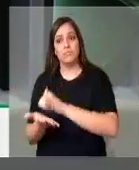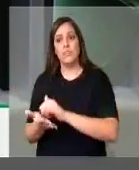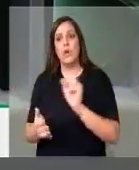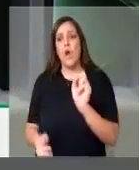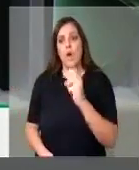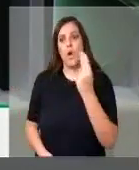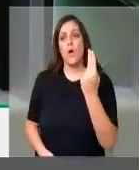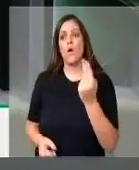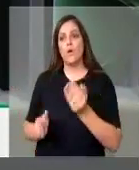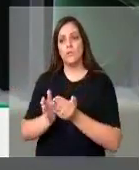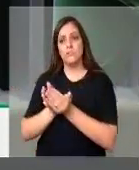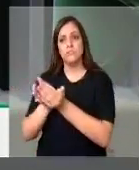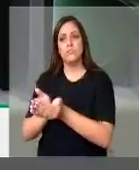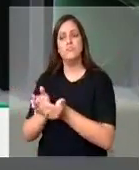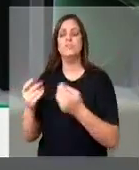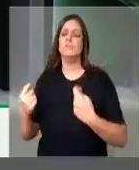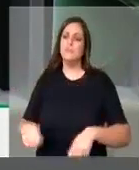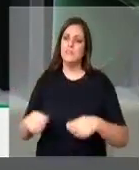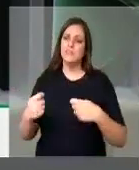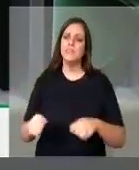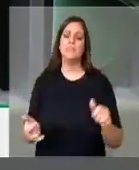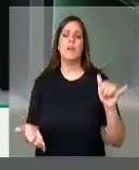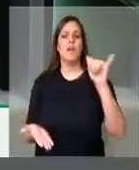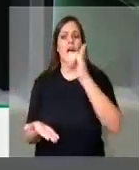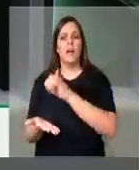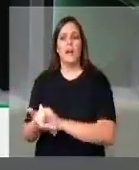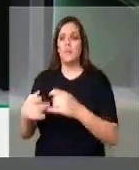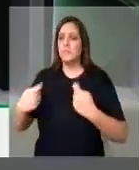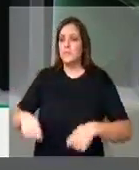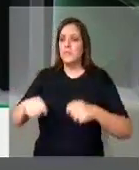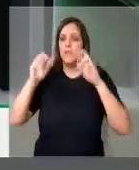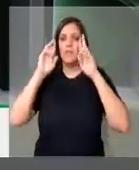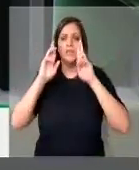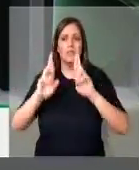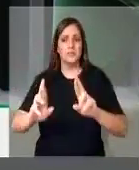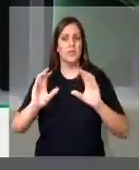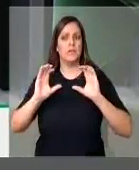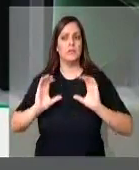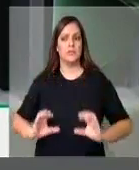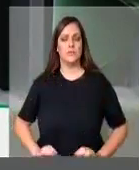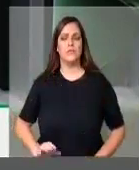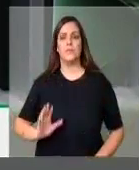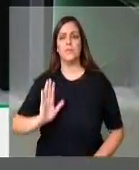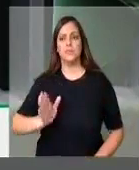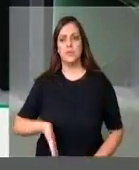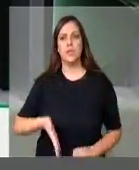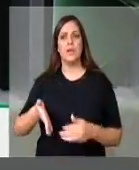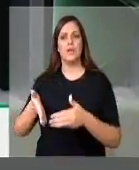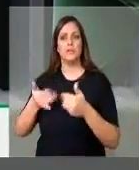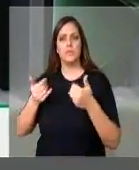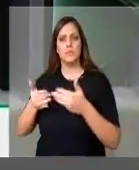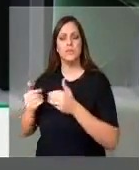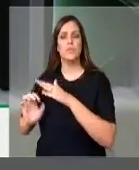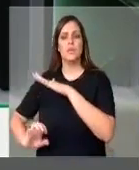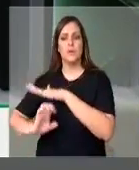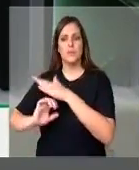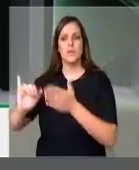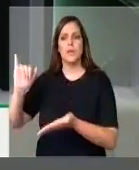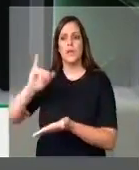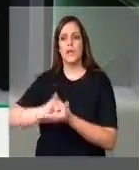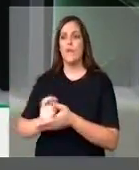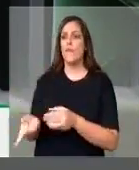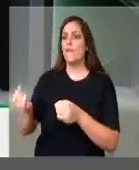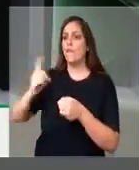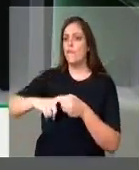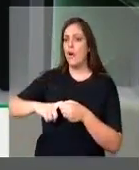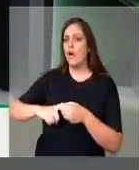indispensável. Uma questão de respeito, de cidadania. Por isso, apelo às empresas aéreas que restabeleçam os voos para